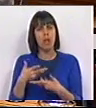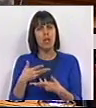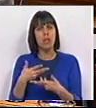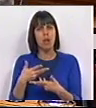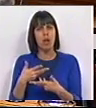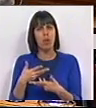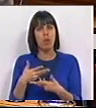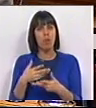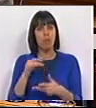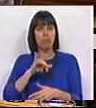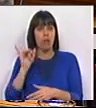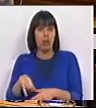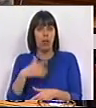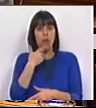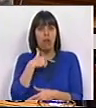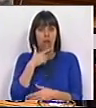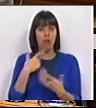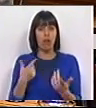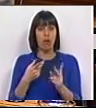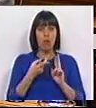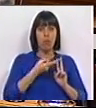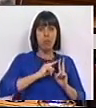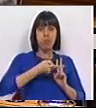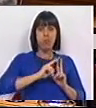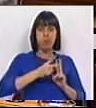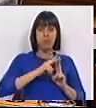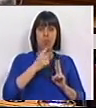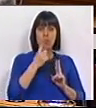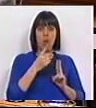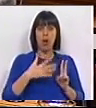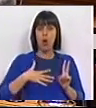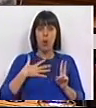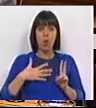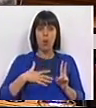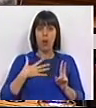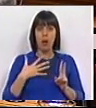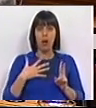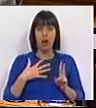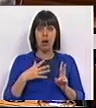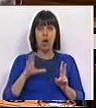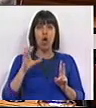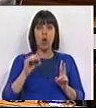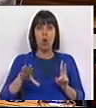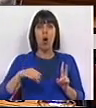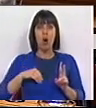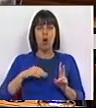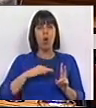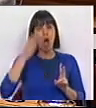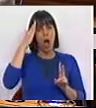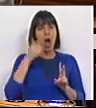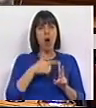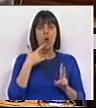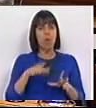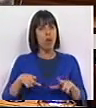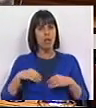homossexual, um dos cônjuges não quiser coadotar, os senhores acham que ele não